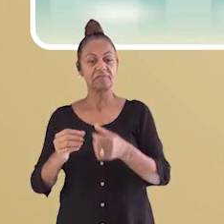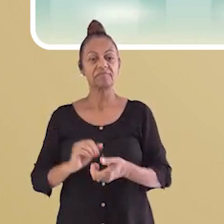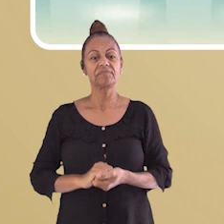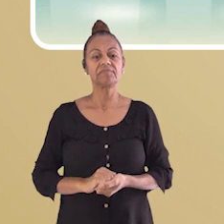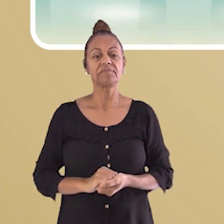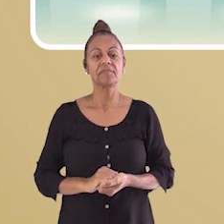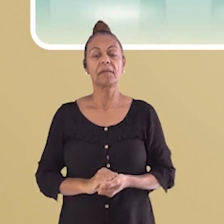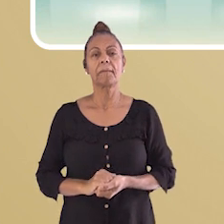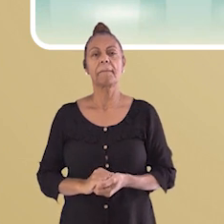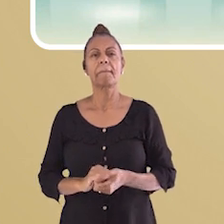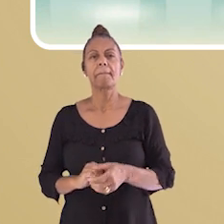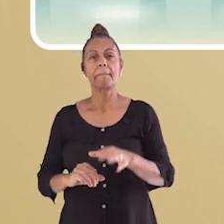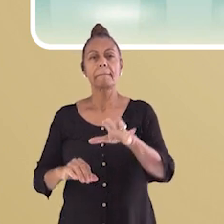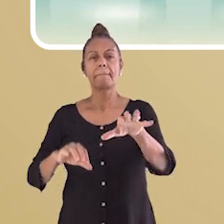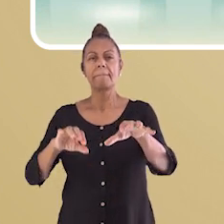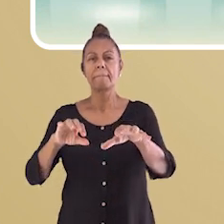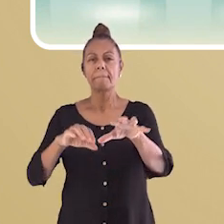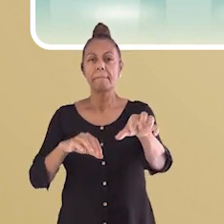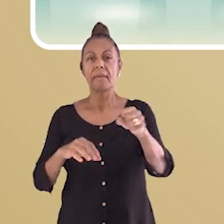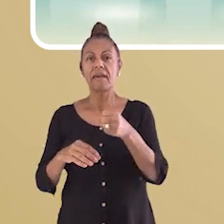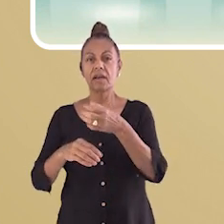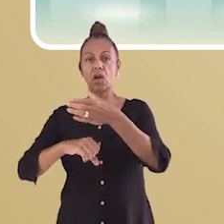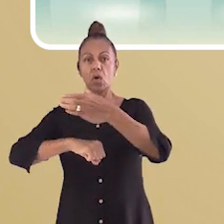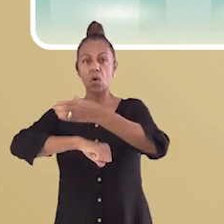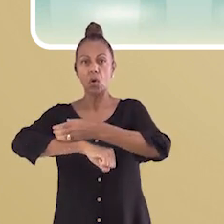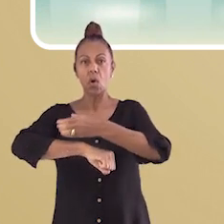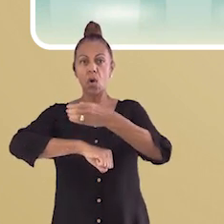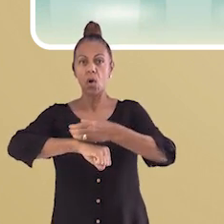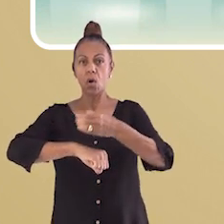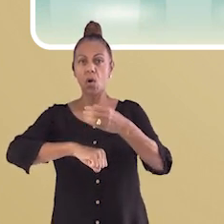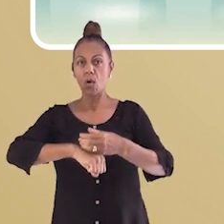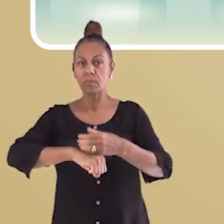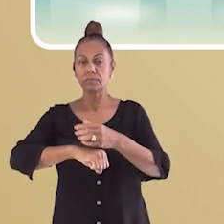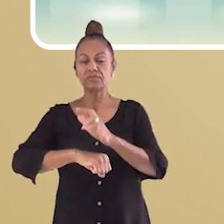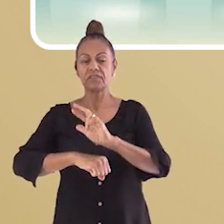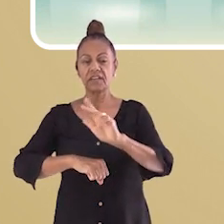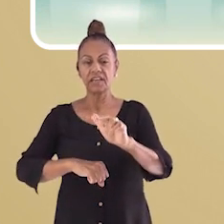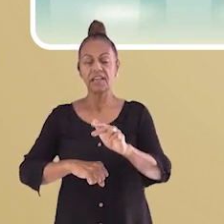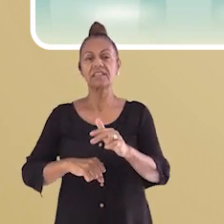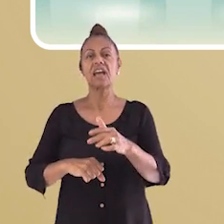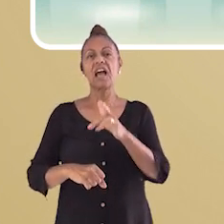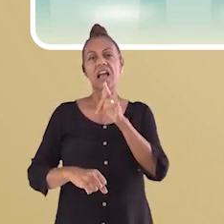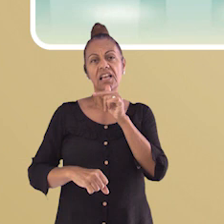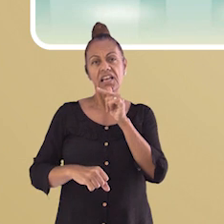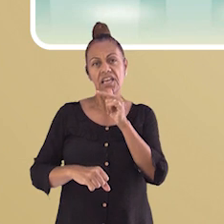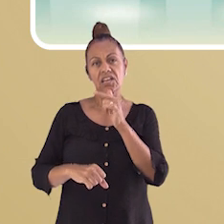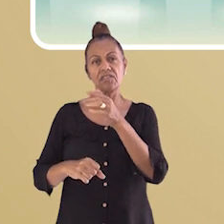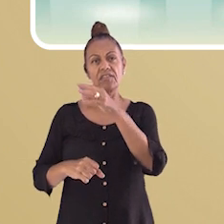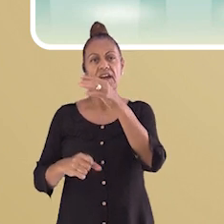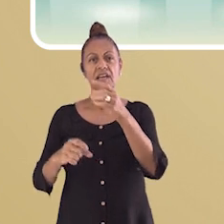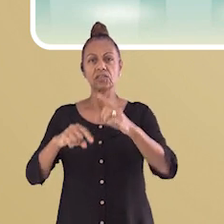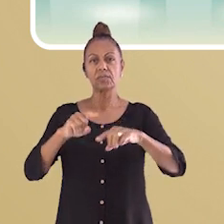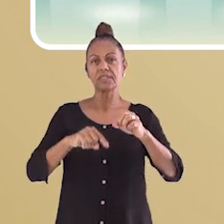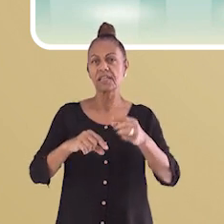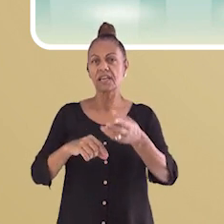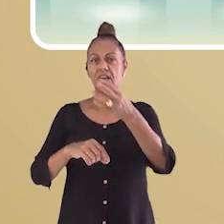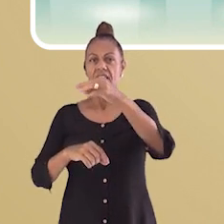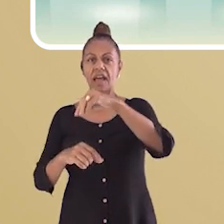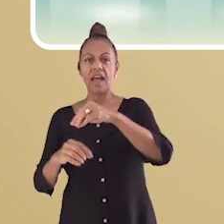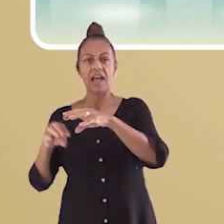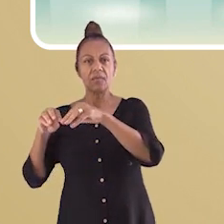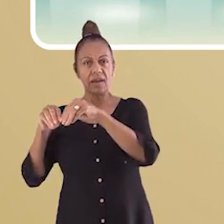outras. Para isso, pegue diferentes copos, usem números de 1 a 3 e adicione as seguintes substâncias a cada um deles.